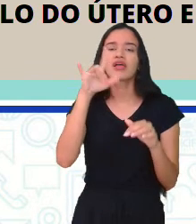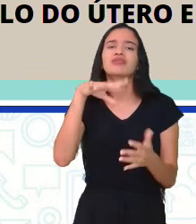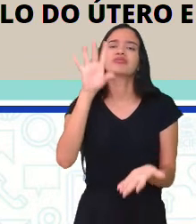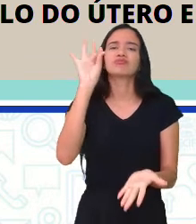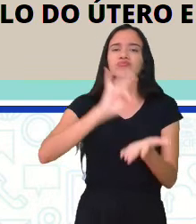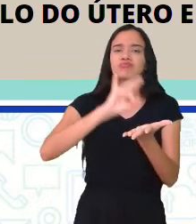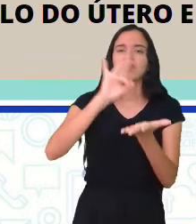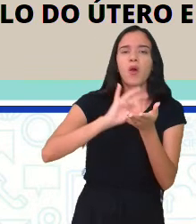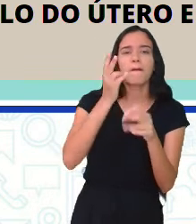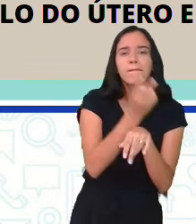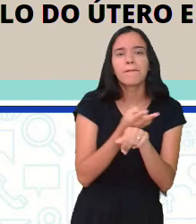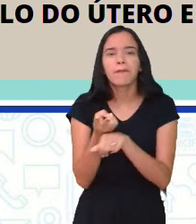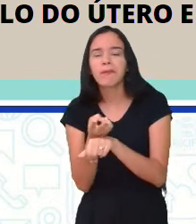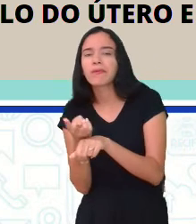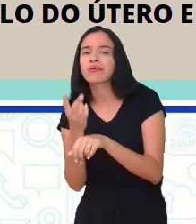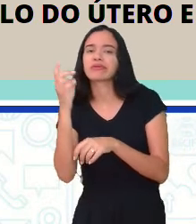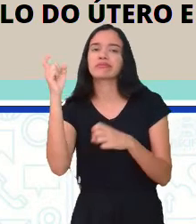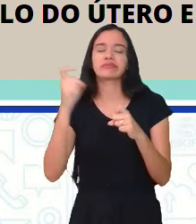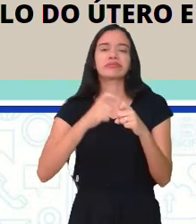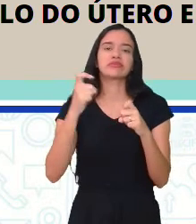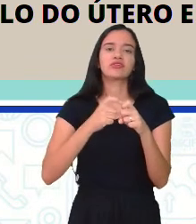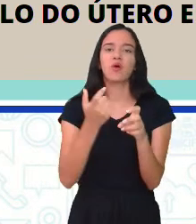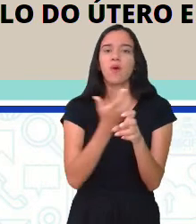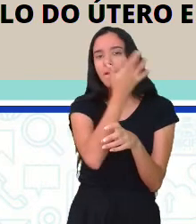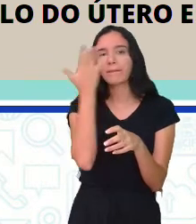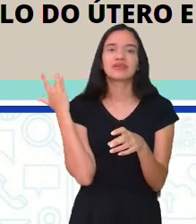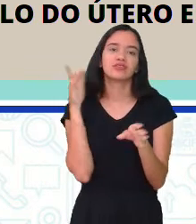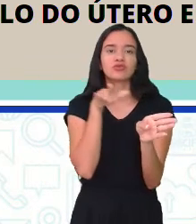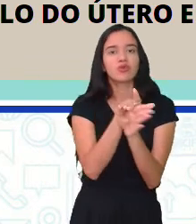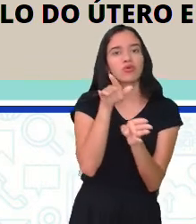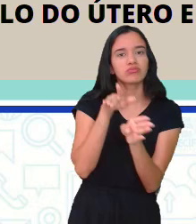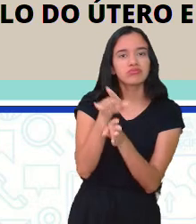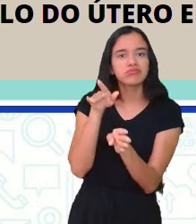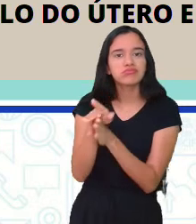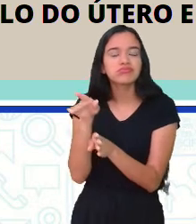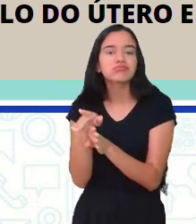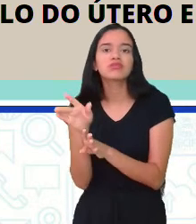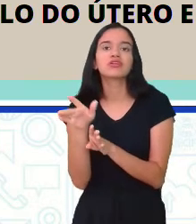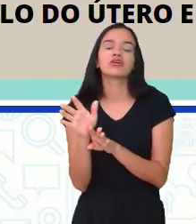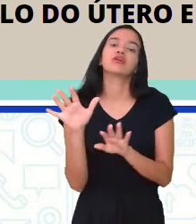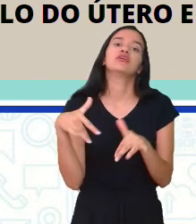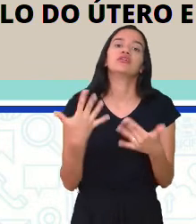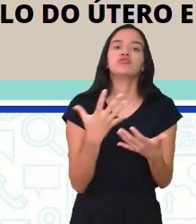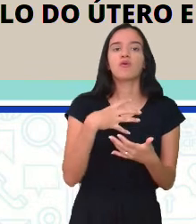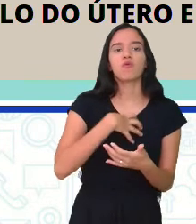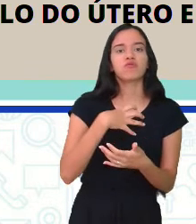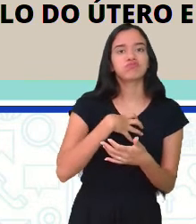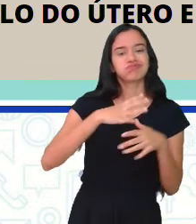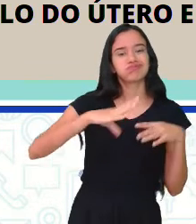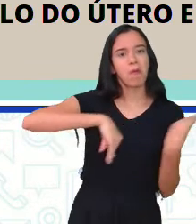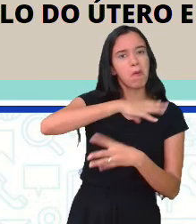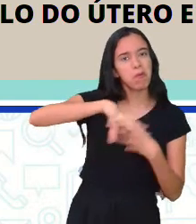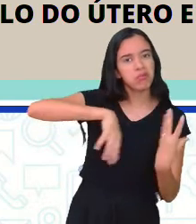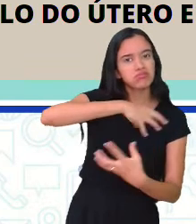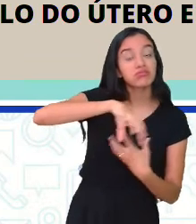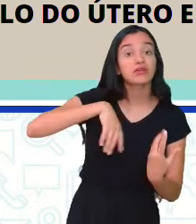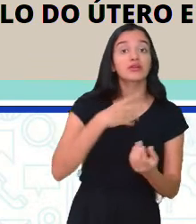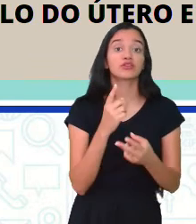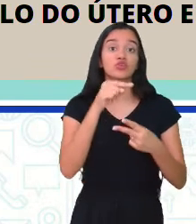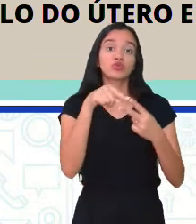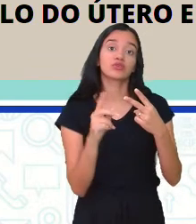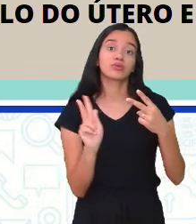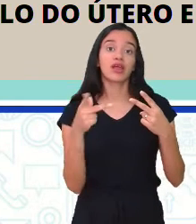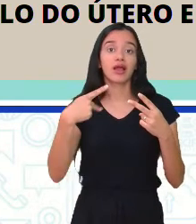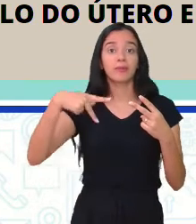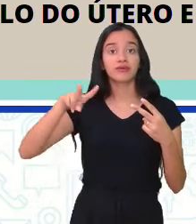realmente procurar um médico, procurar alguém que lhe instrua, não fazer de forma desordenada. E dois tipos de HPV,